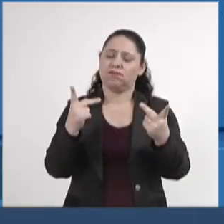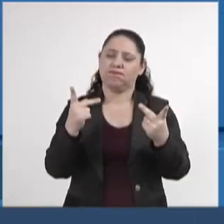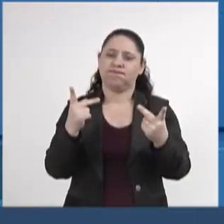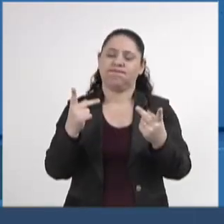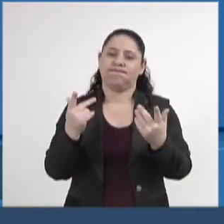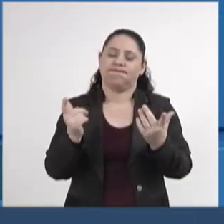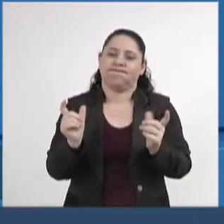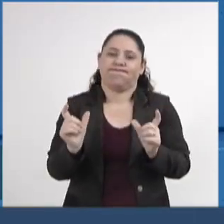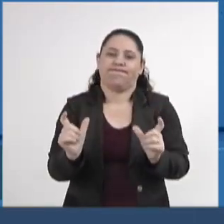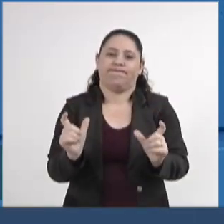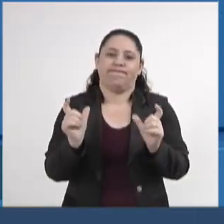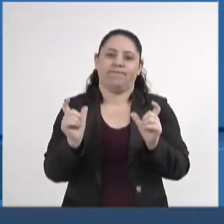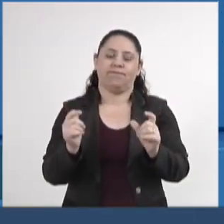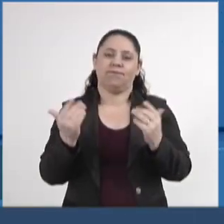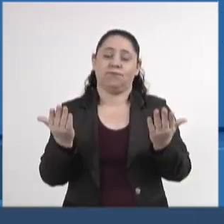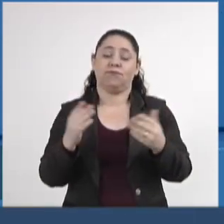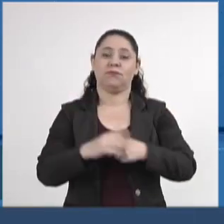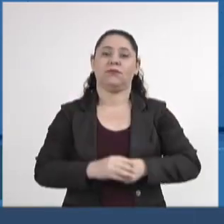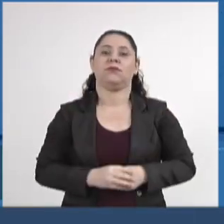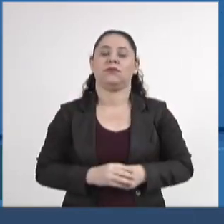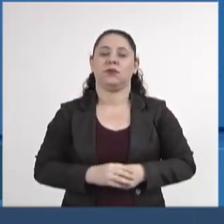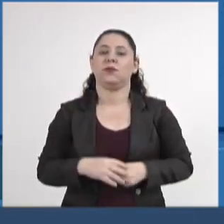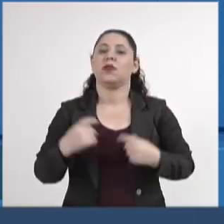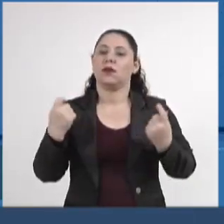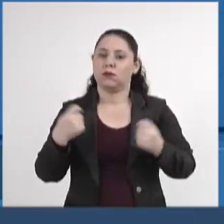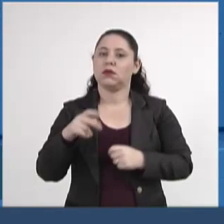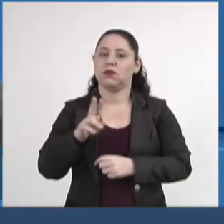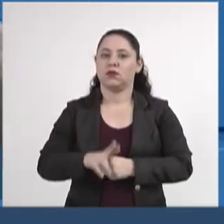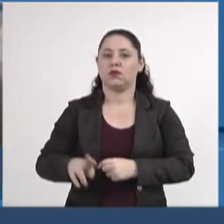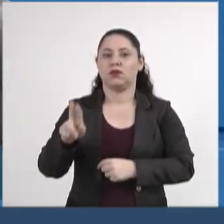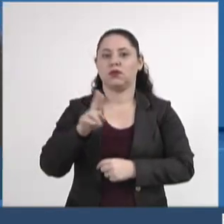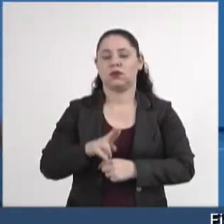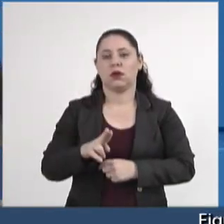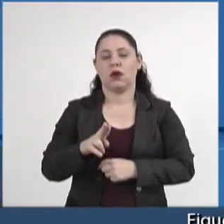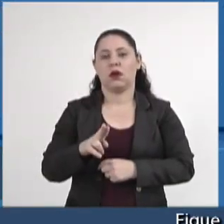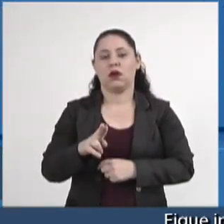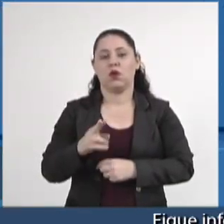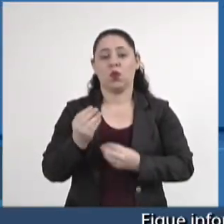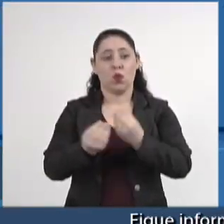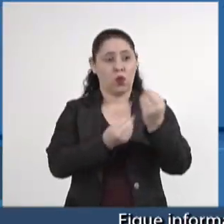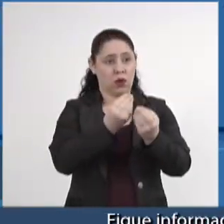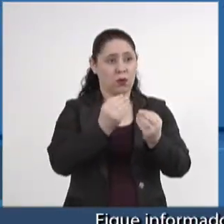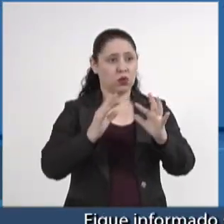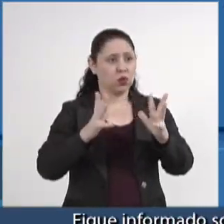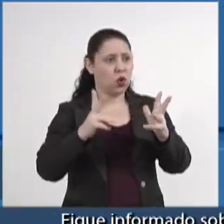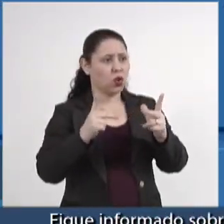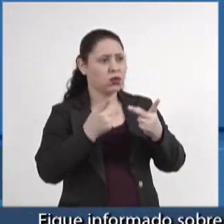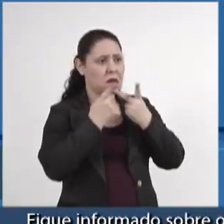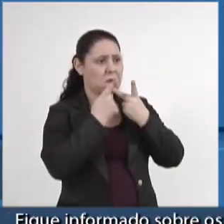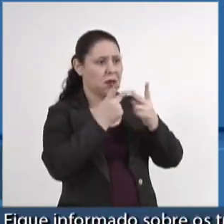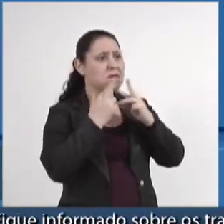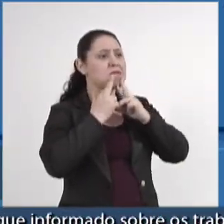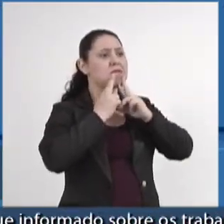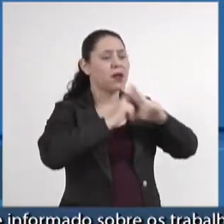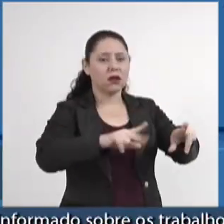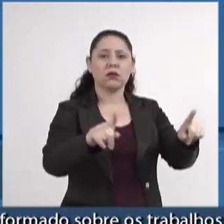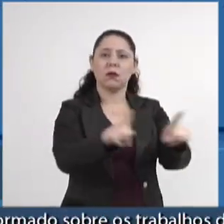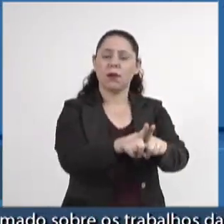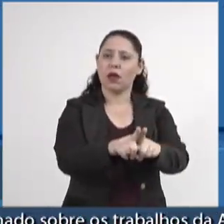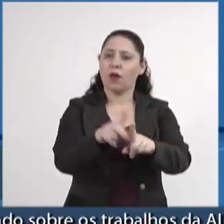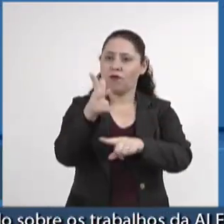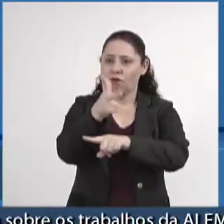dessa natureza. É preciso se utilizar desses, assim como todos aqueles que xingaram e que estiverem